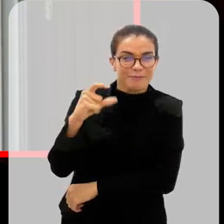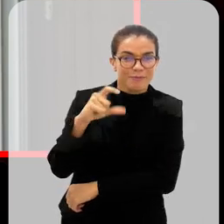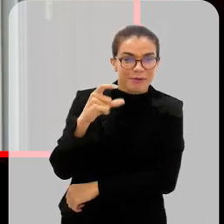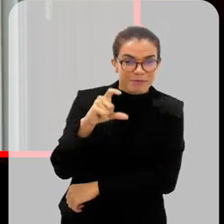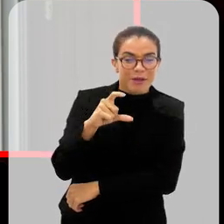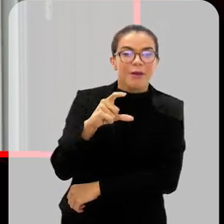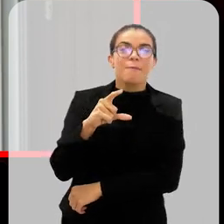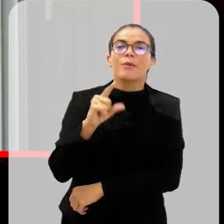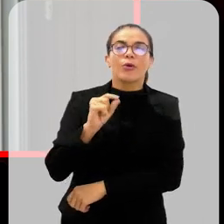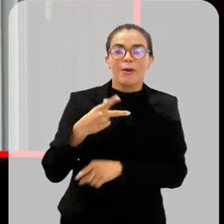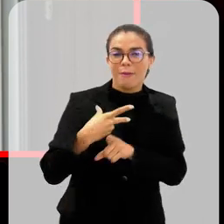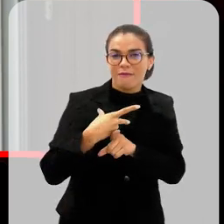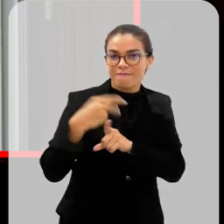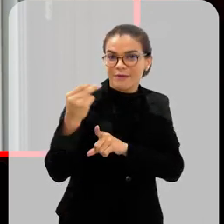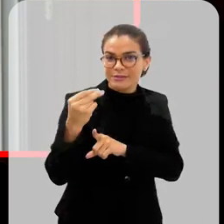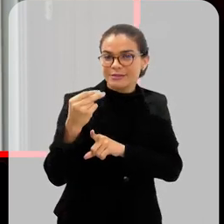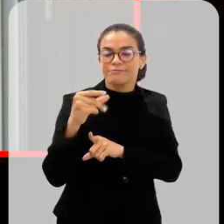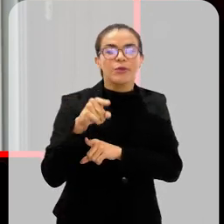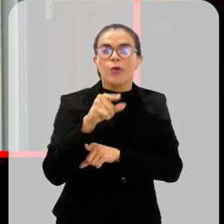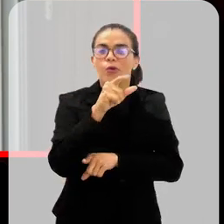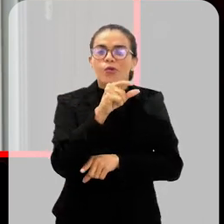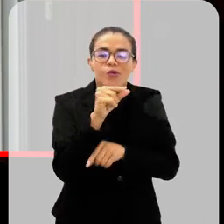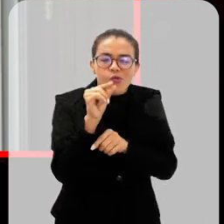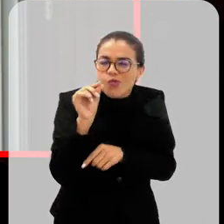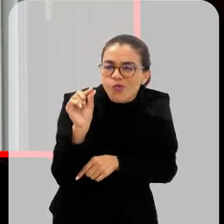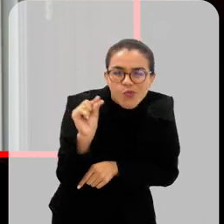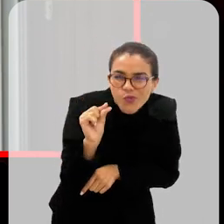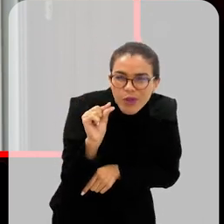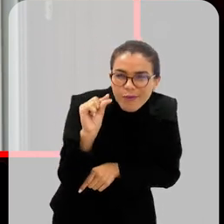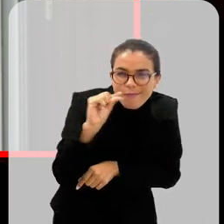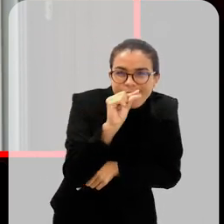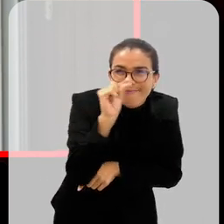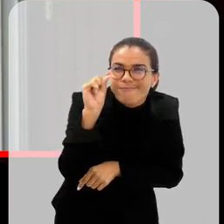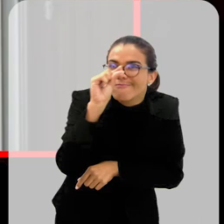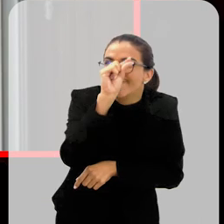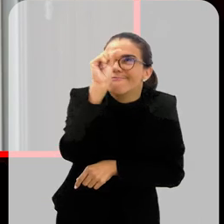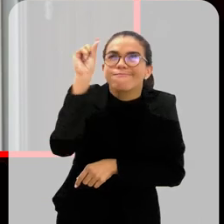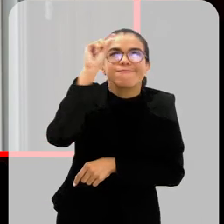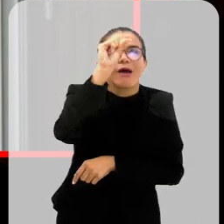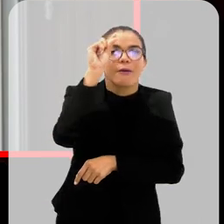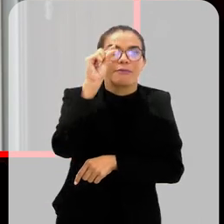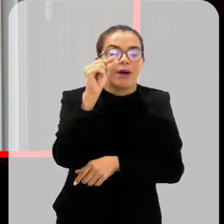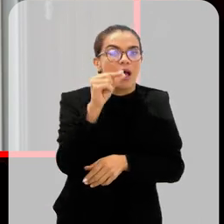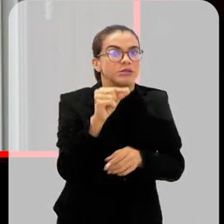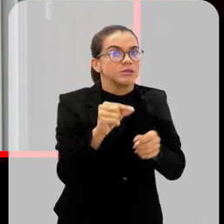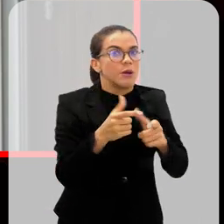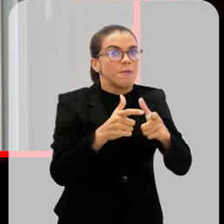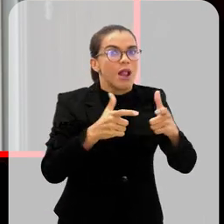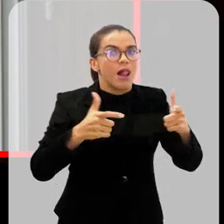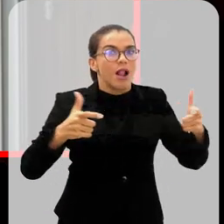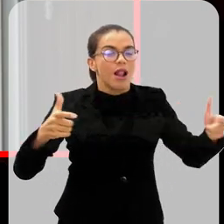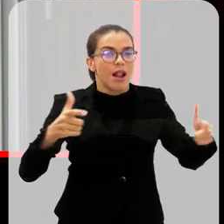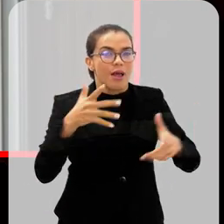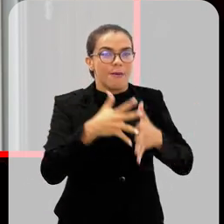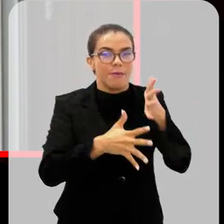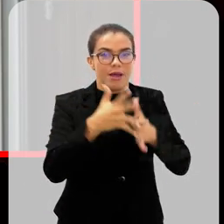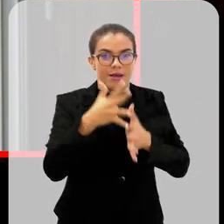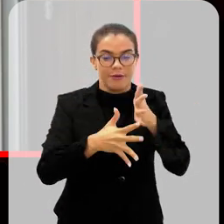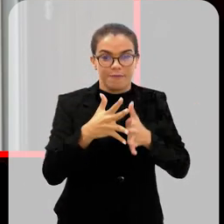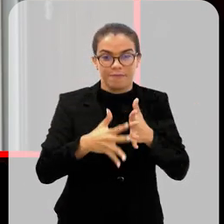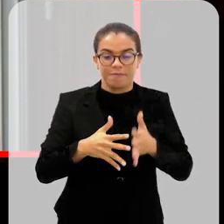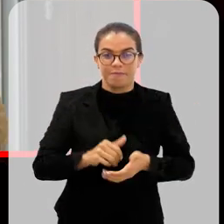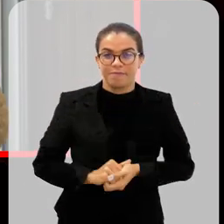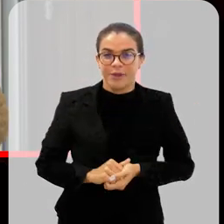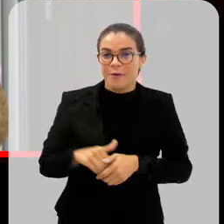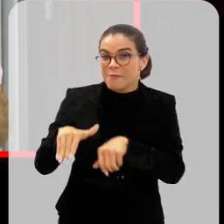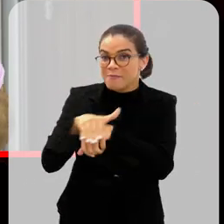combater essa doença de um inimigo que é pequenininho, mas faz um estrago danado esse mosquito da dengue.